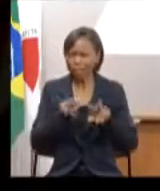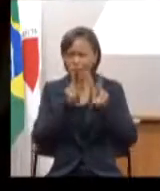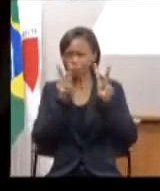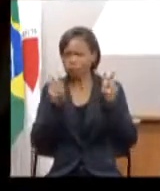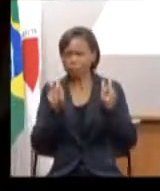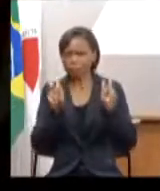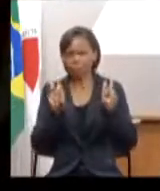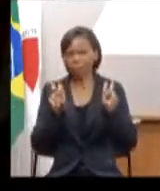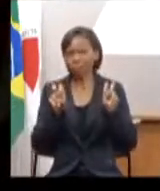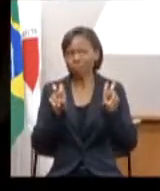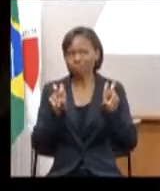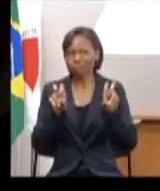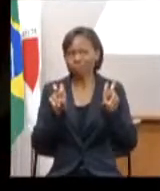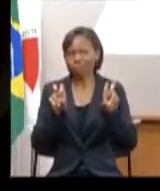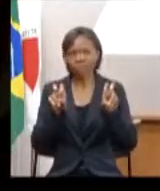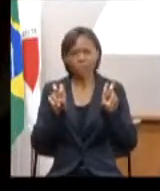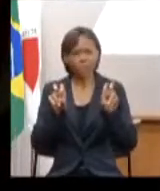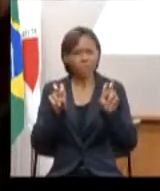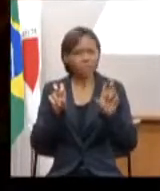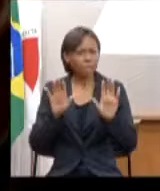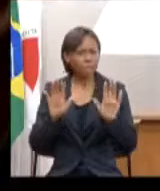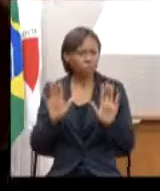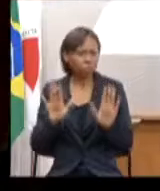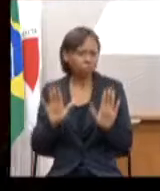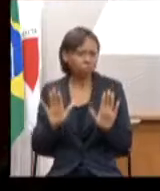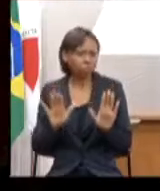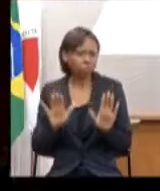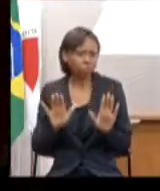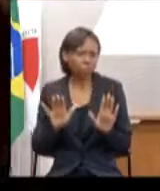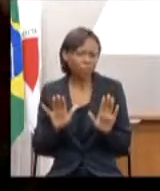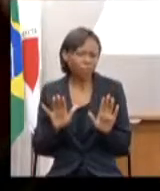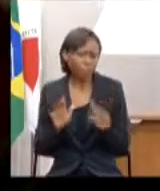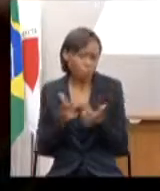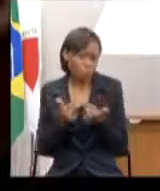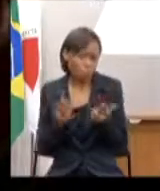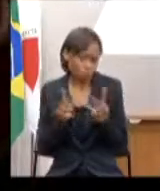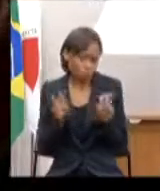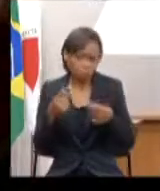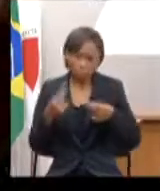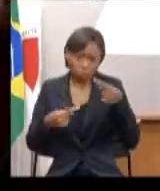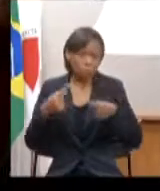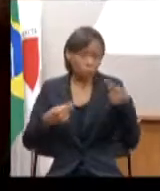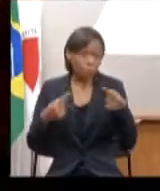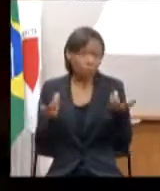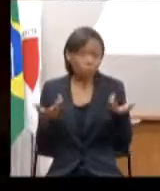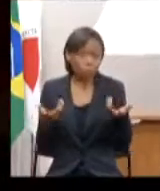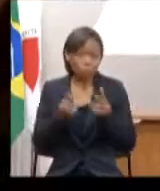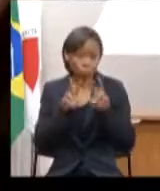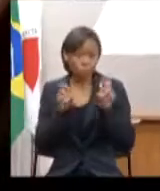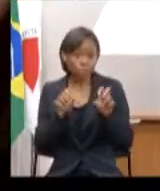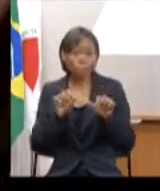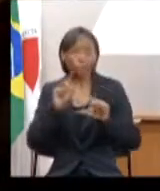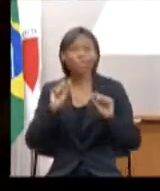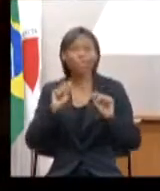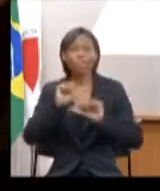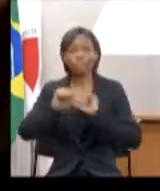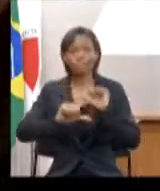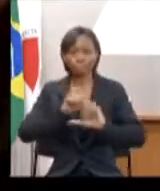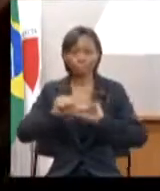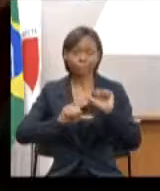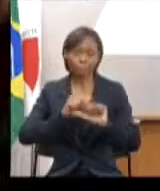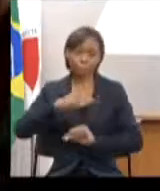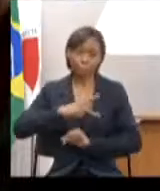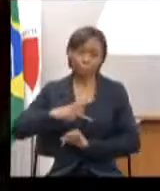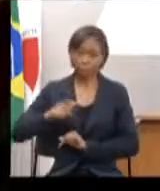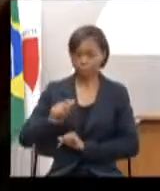do projeto de lei que está discutindo, porque a nossa discussão é sobre isso, sobre a alteração do